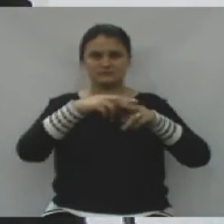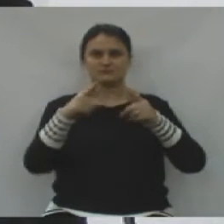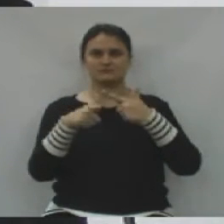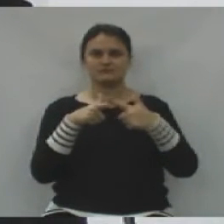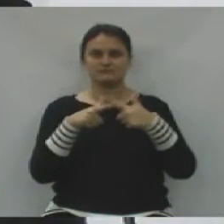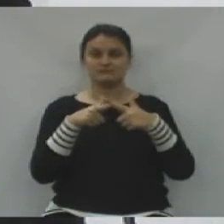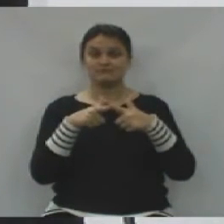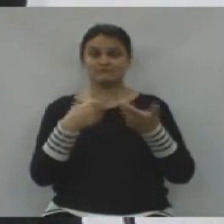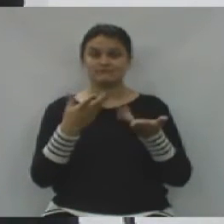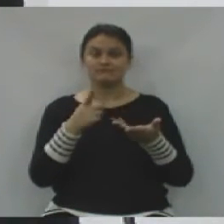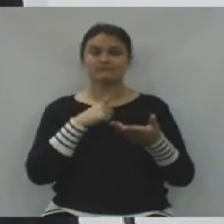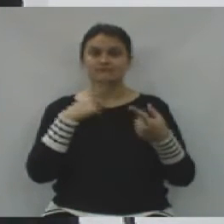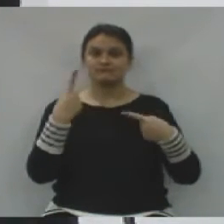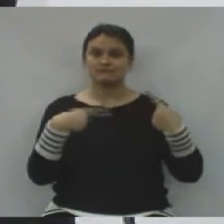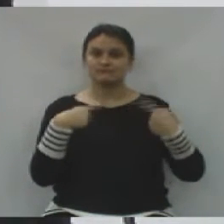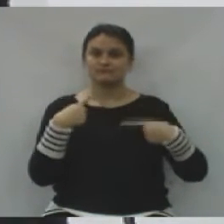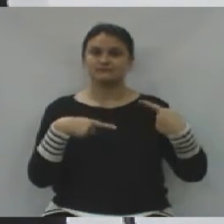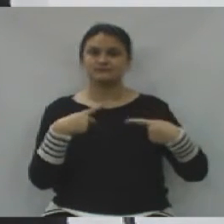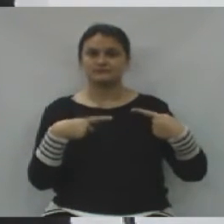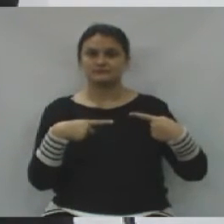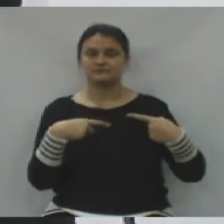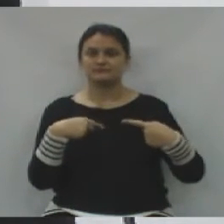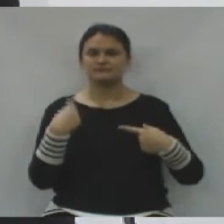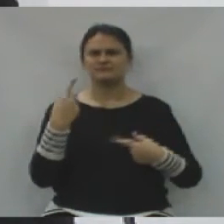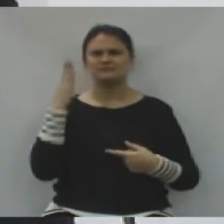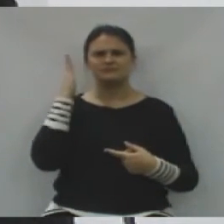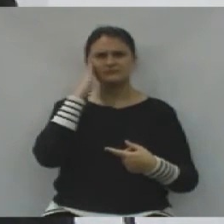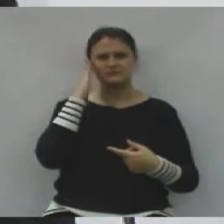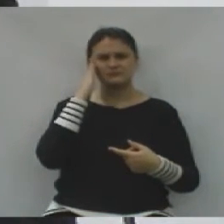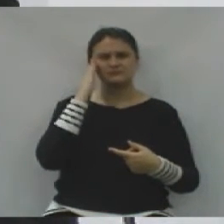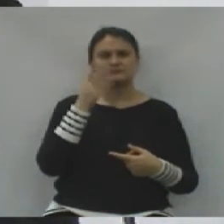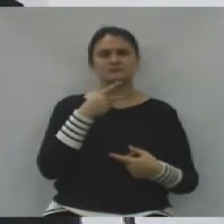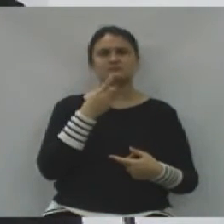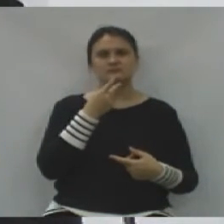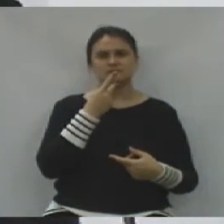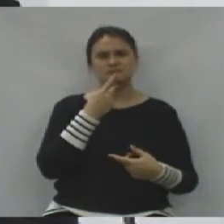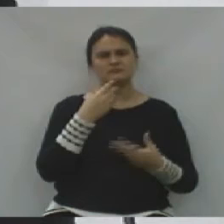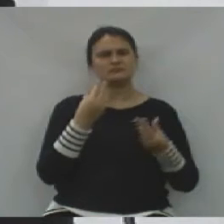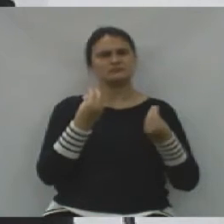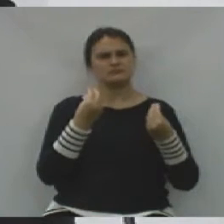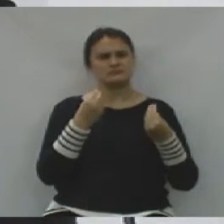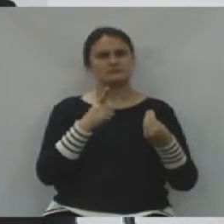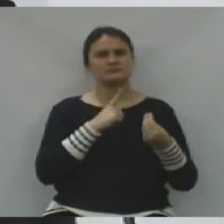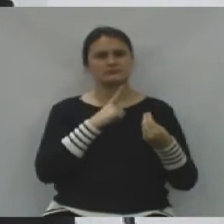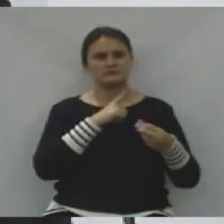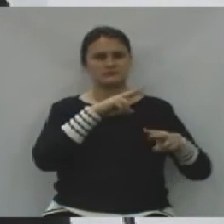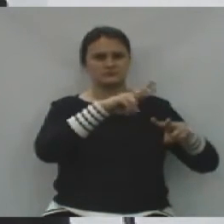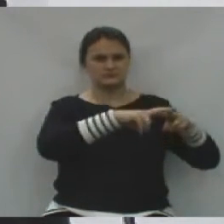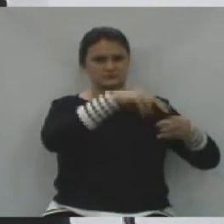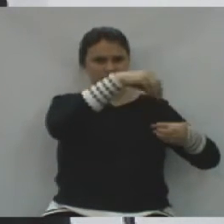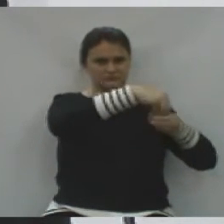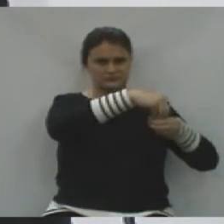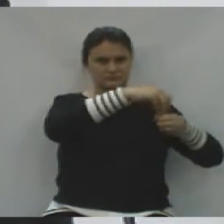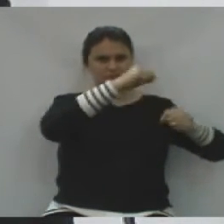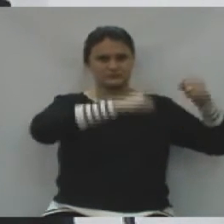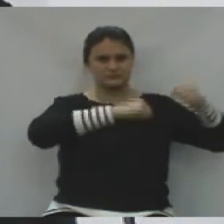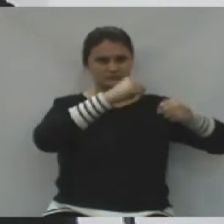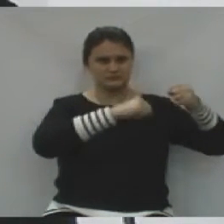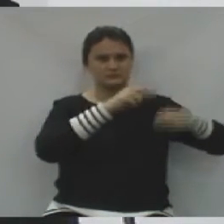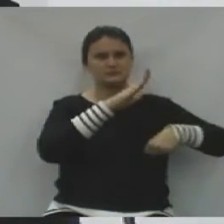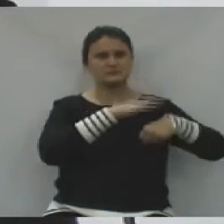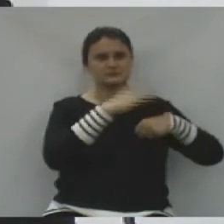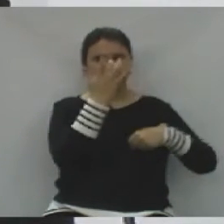Em uma certa discussão, ficamos sabendo que disseram que, pô, mas estando o presídio dentro da área industrial, vai